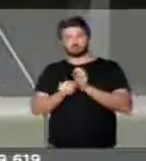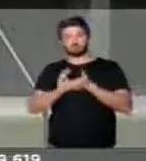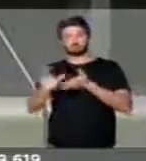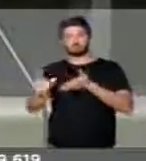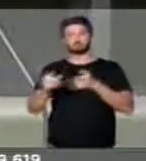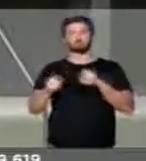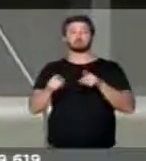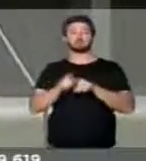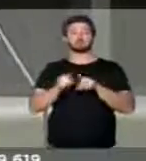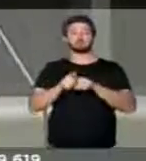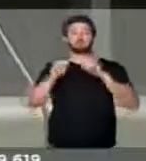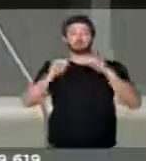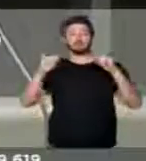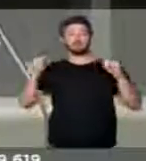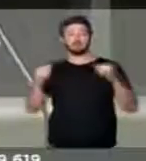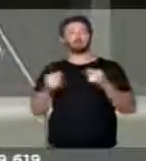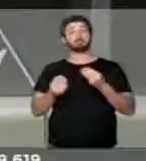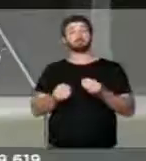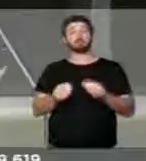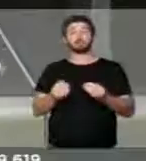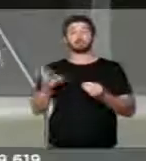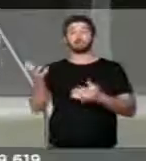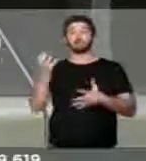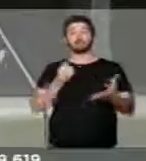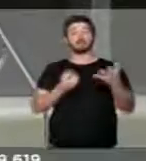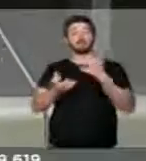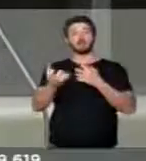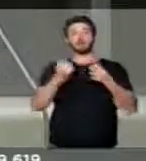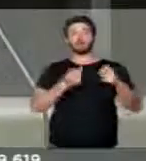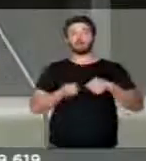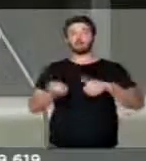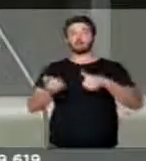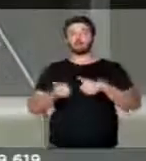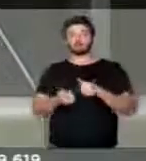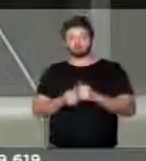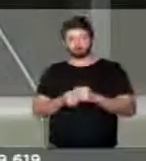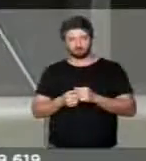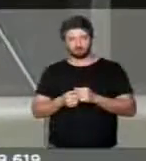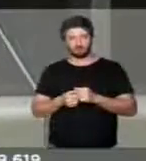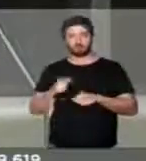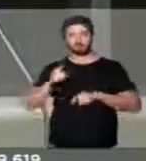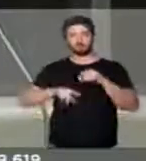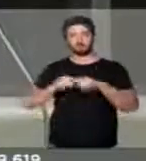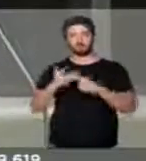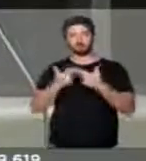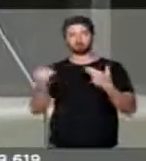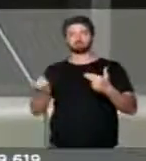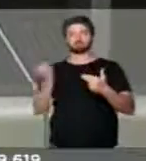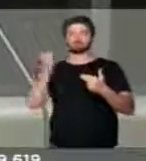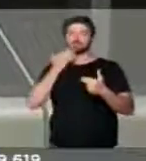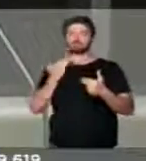através de campanhas para arrecadarmos alimentos e materiais